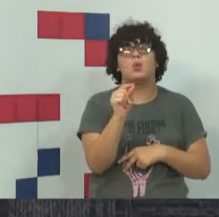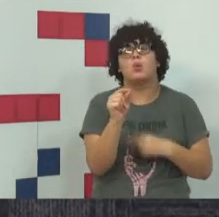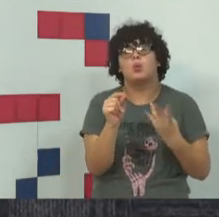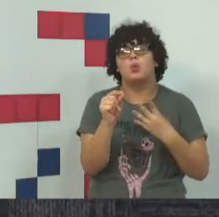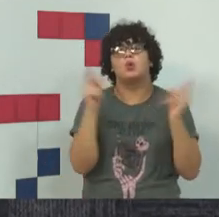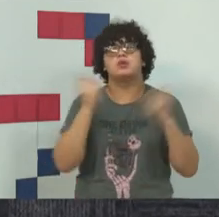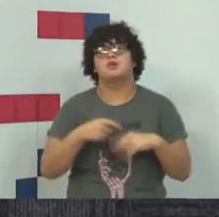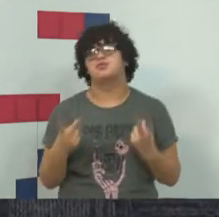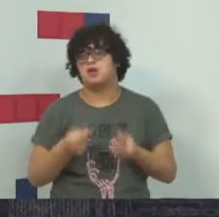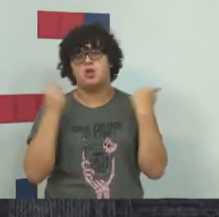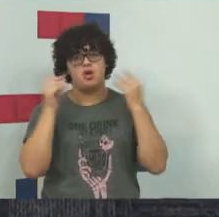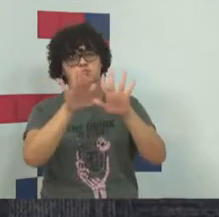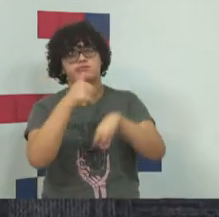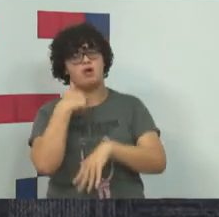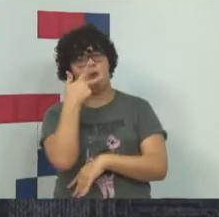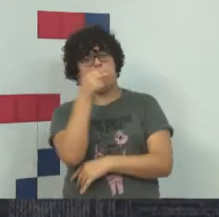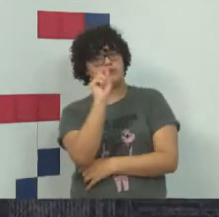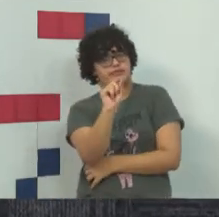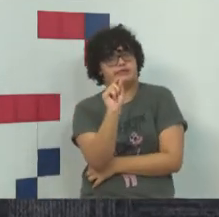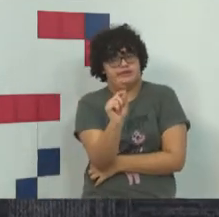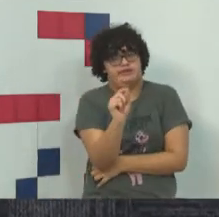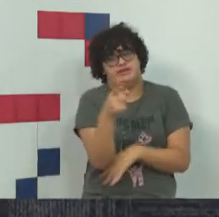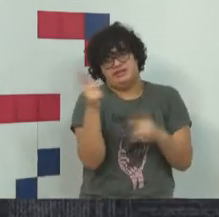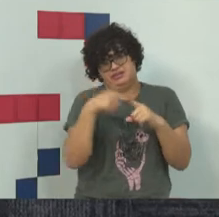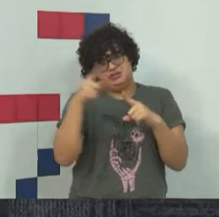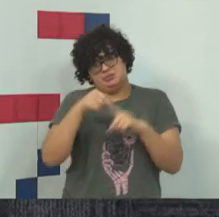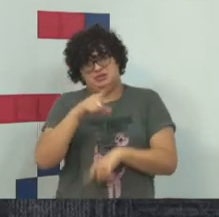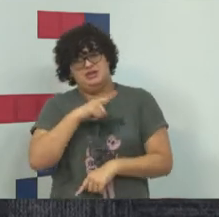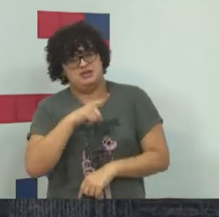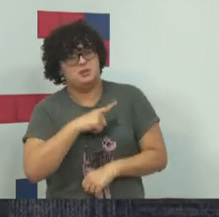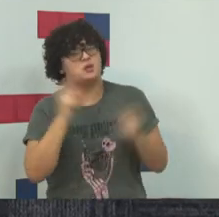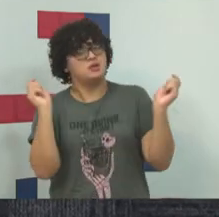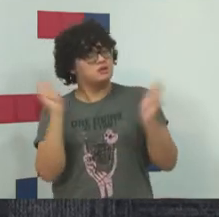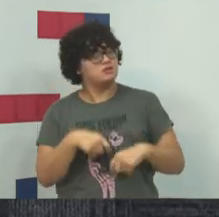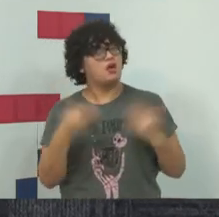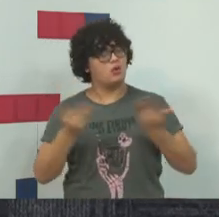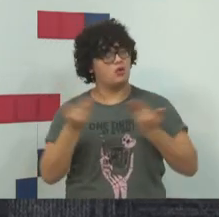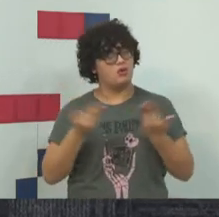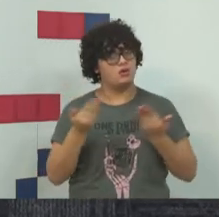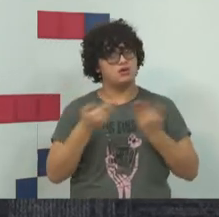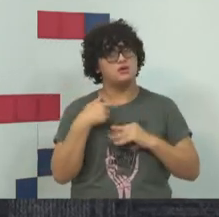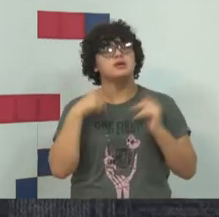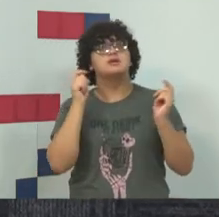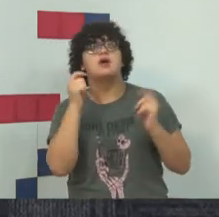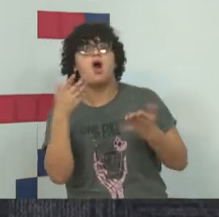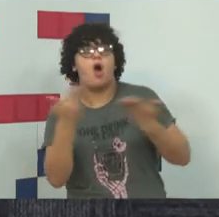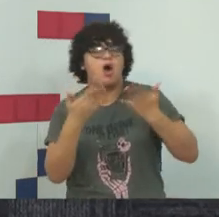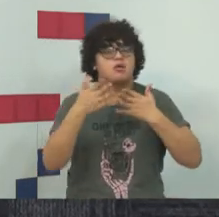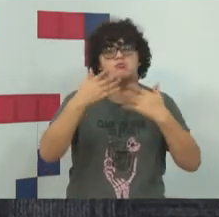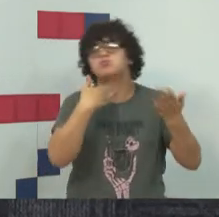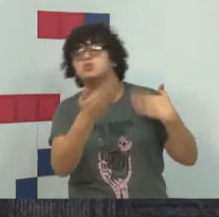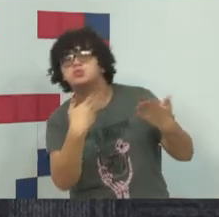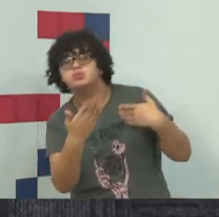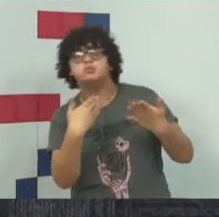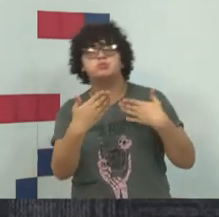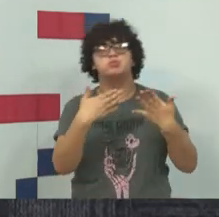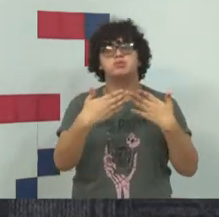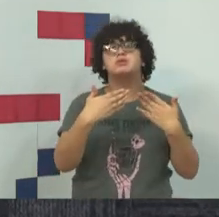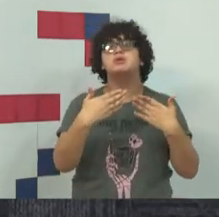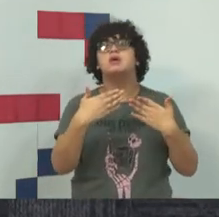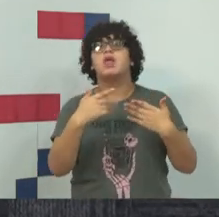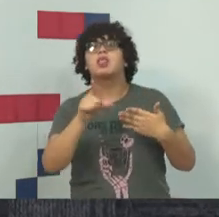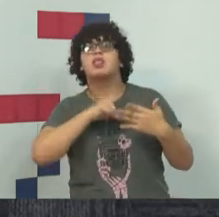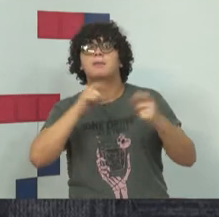valer. Então, eu acho que tipo penal tem. que poderia se ter. E aí, eu acho que o debate ganha